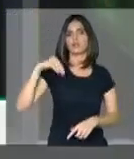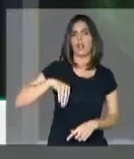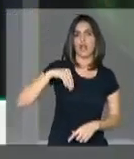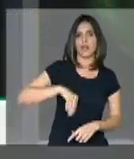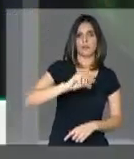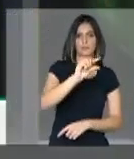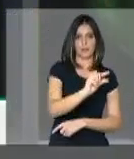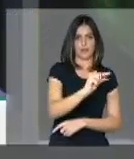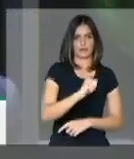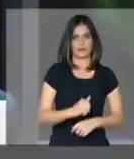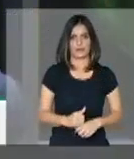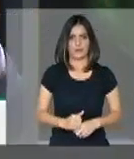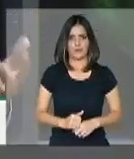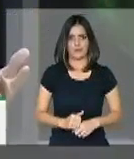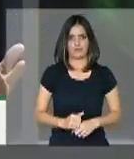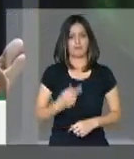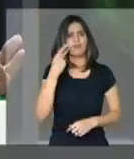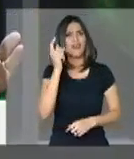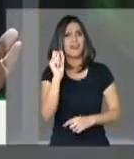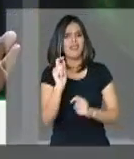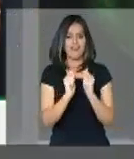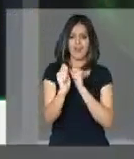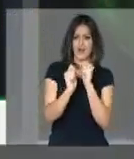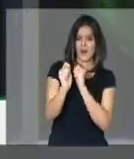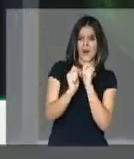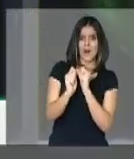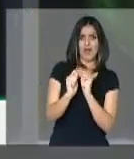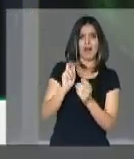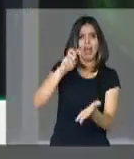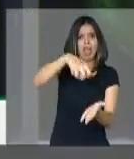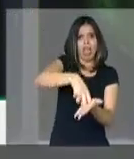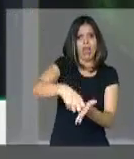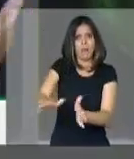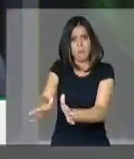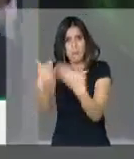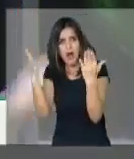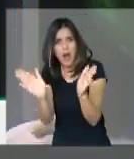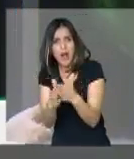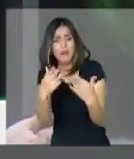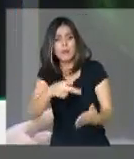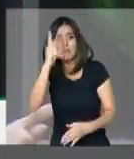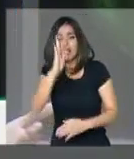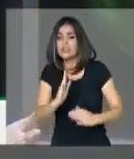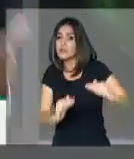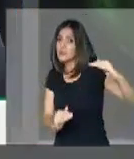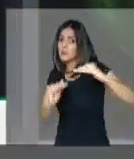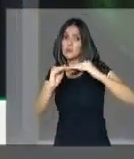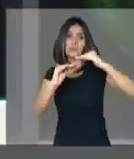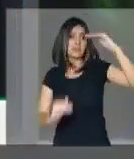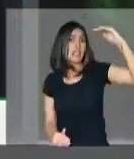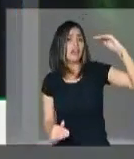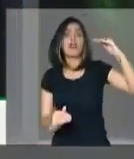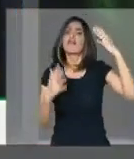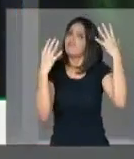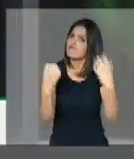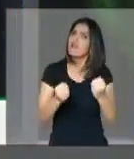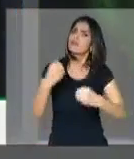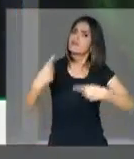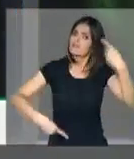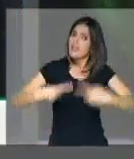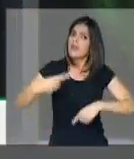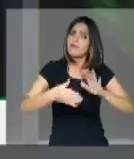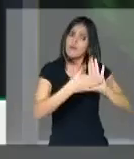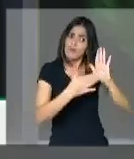menos. em nome de uma economia que penaliza os mais pobres em um dos países mais desiguais do mundo. Vamos debater uma reforma da